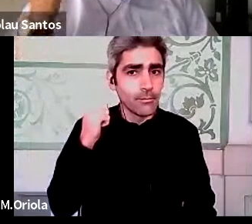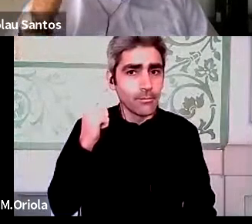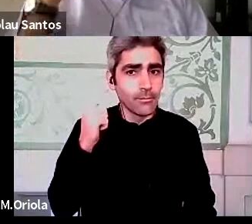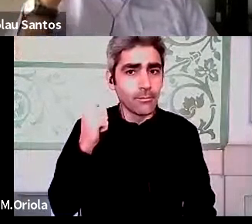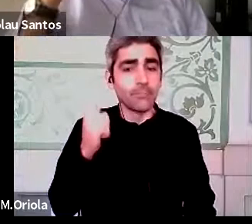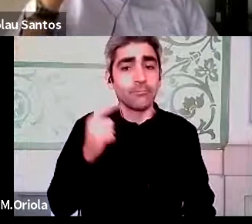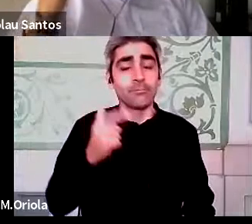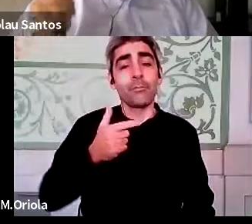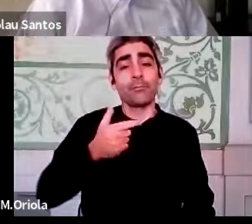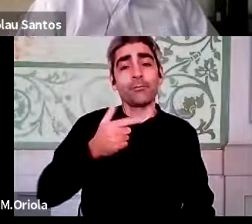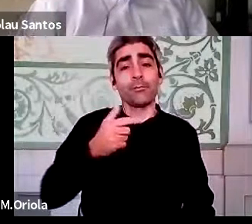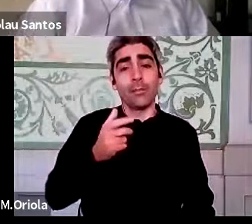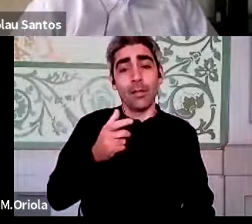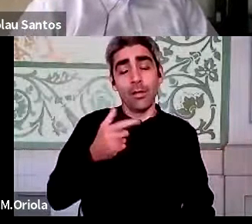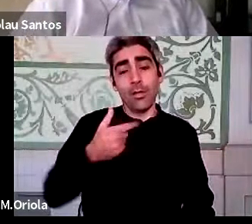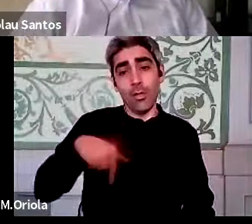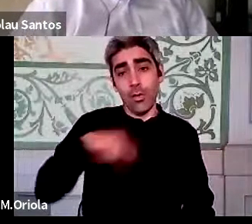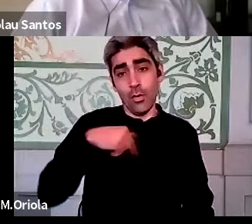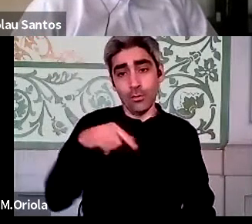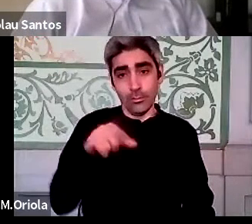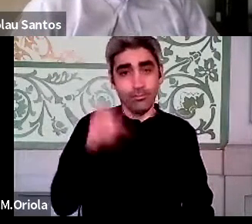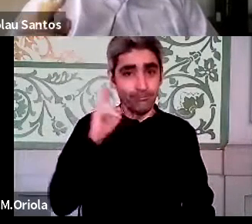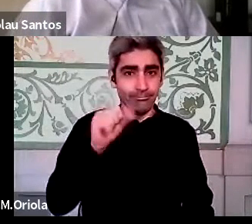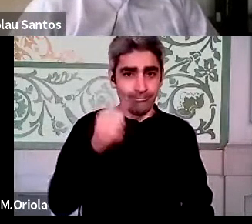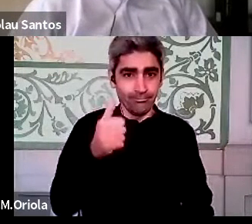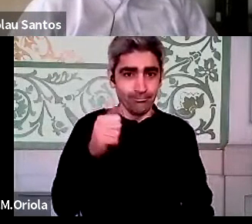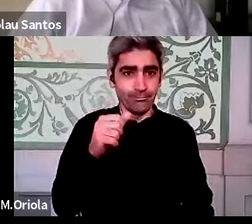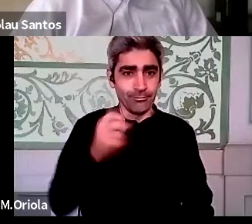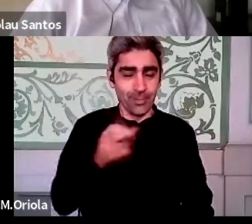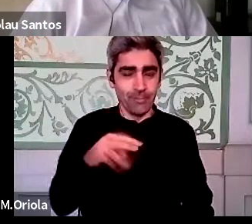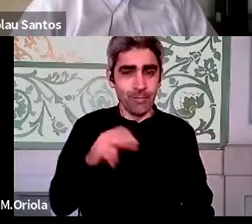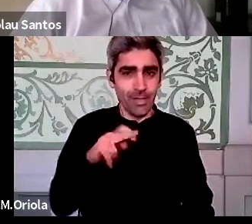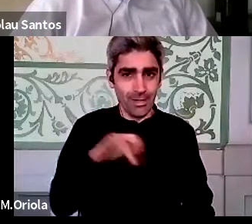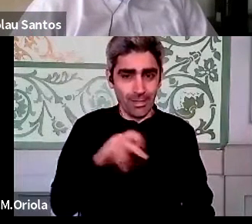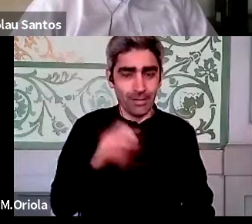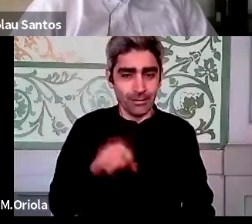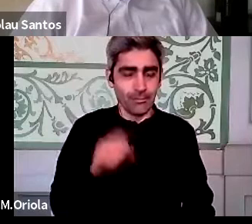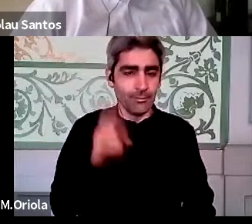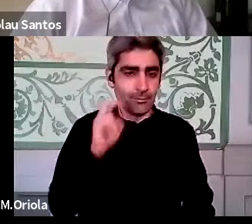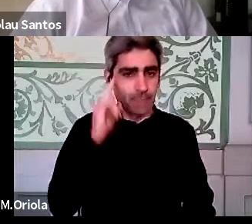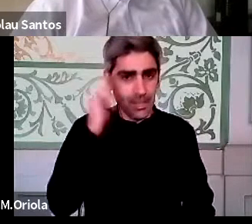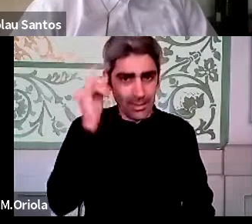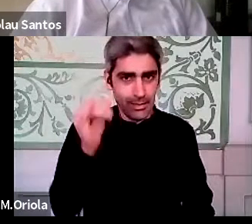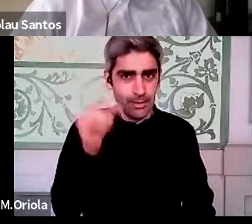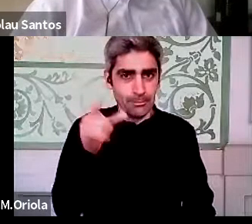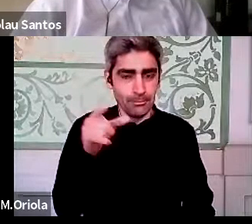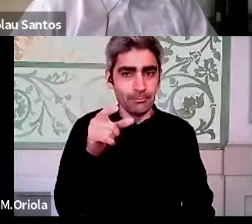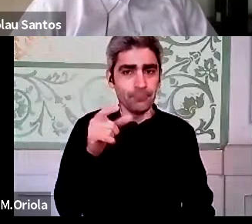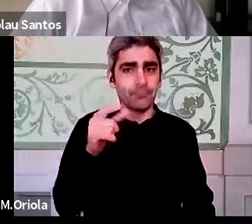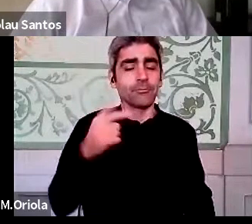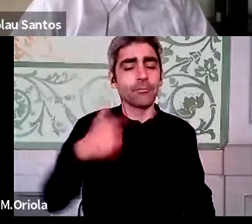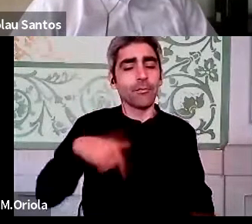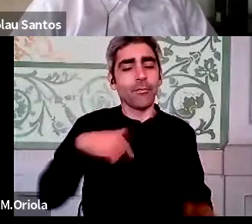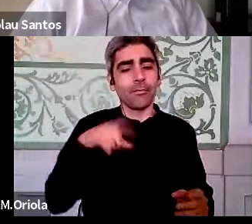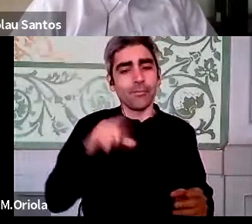Nós temos também, em termos de, vou-me ouvir. Agora, agora estou. Agora sim. Nós também temos tudo neste momento